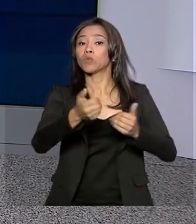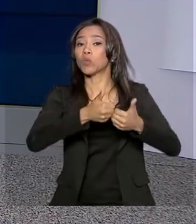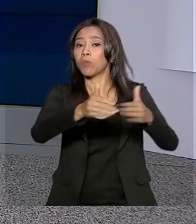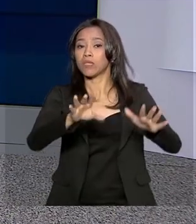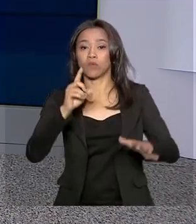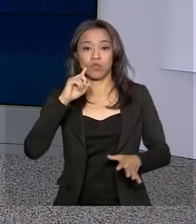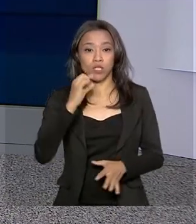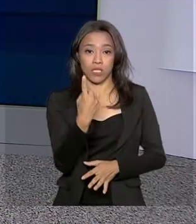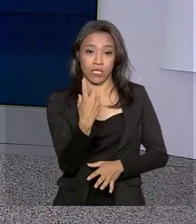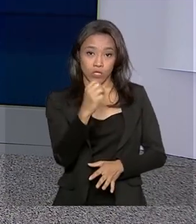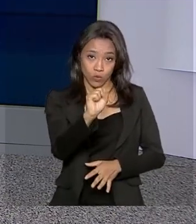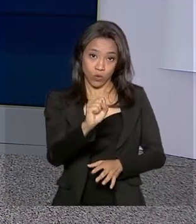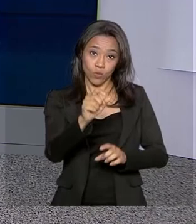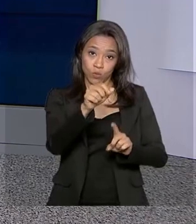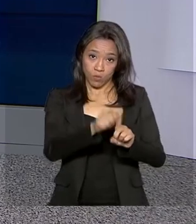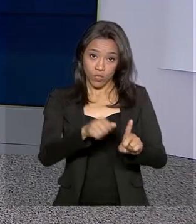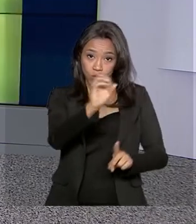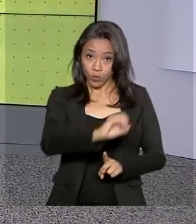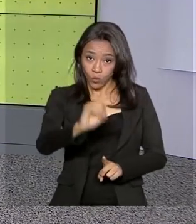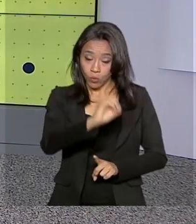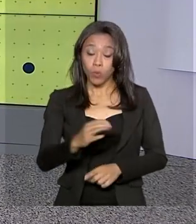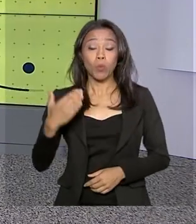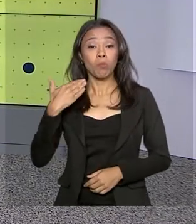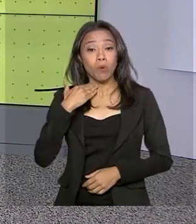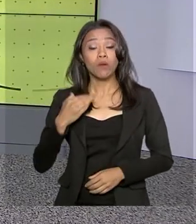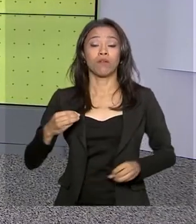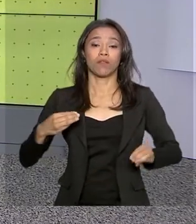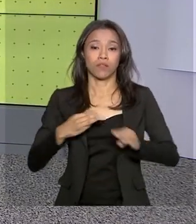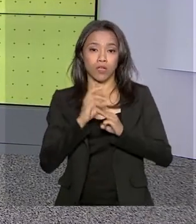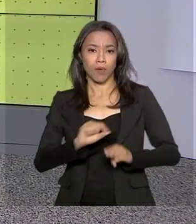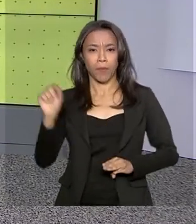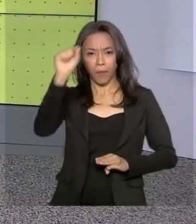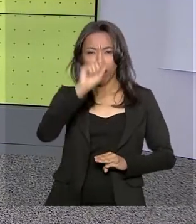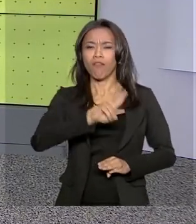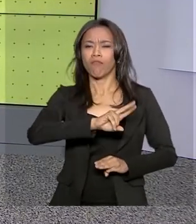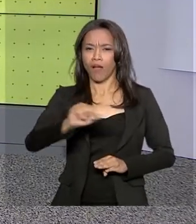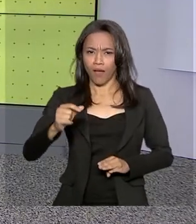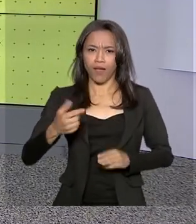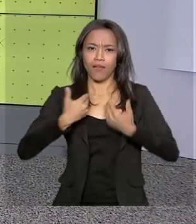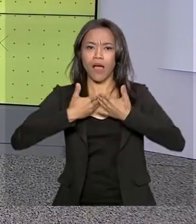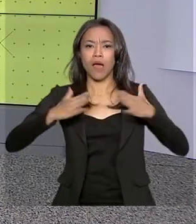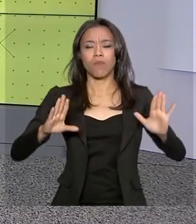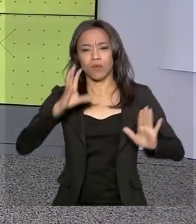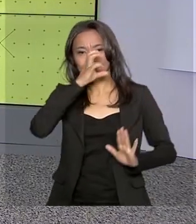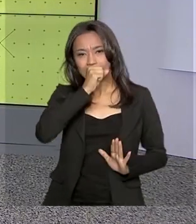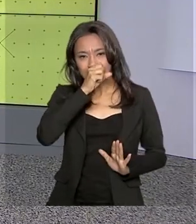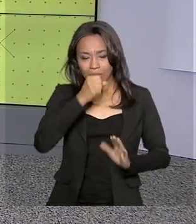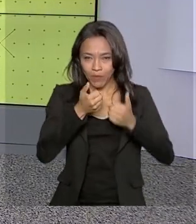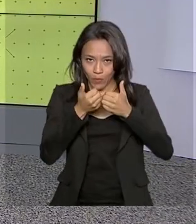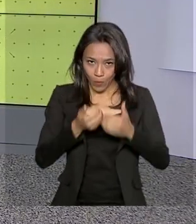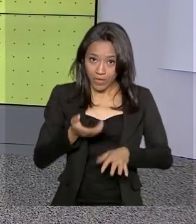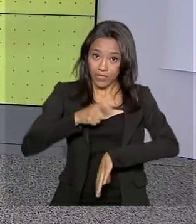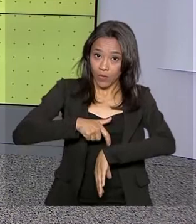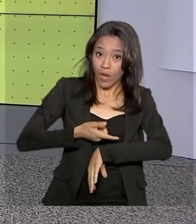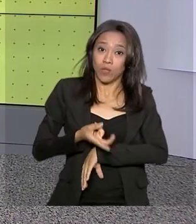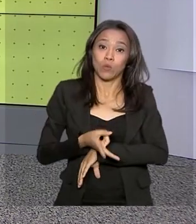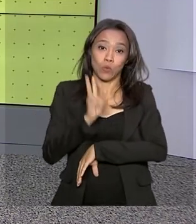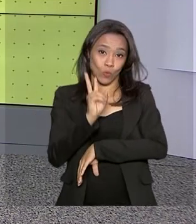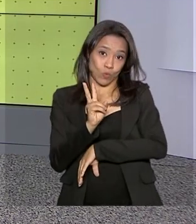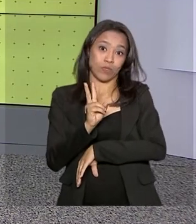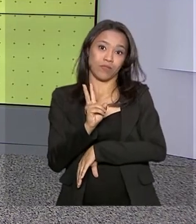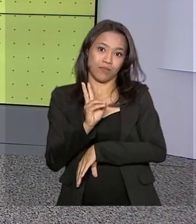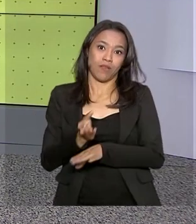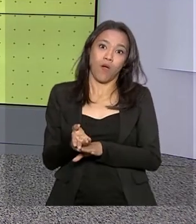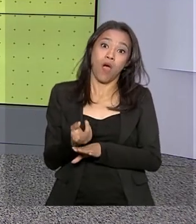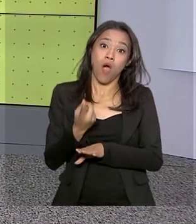Nos dois casos, as agências da Caixa funcionarão aos sábados e o atendimento vai começar duas horas mais cedo. As